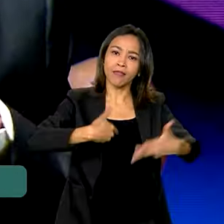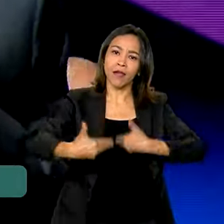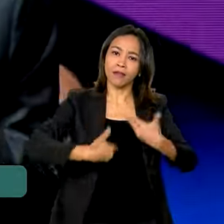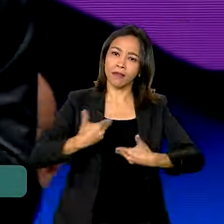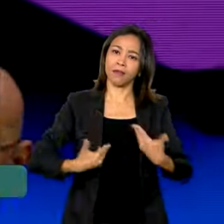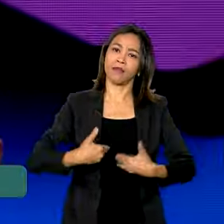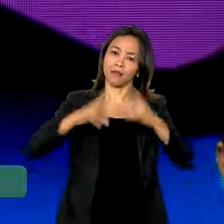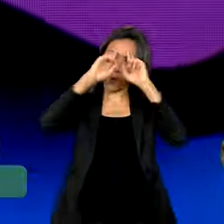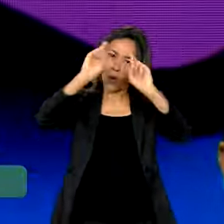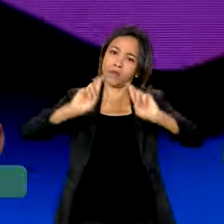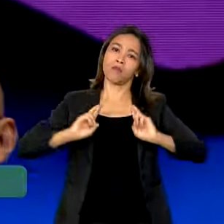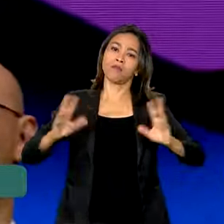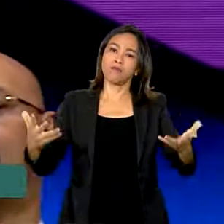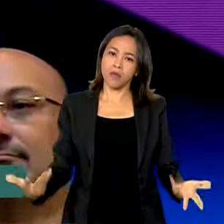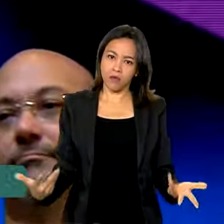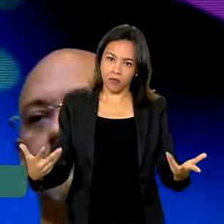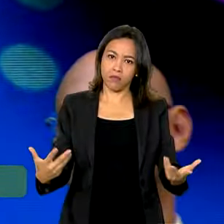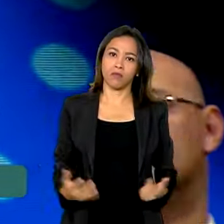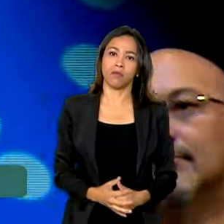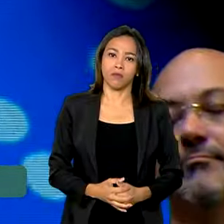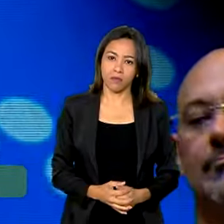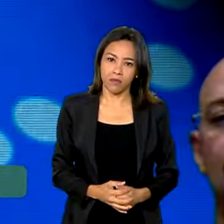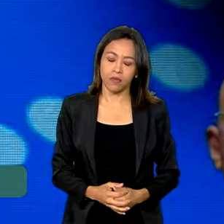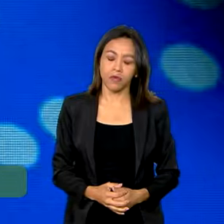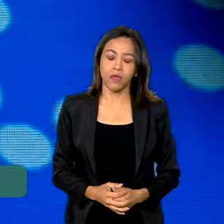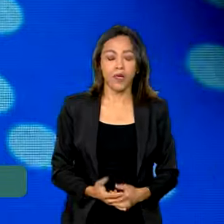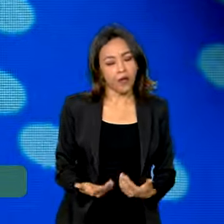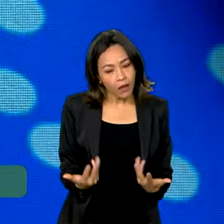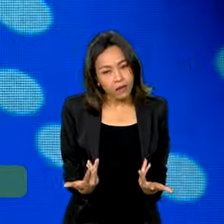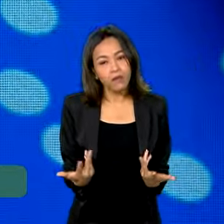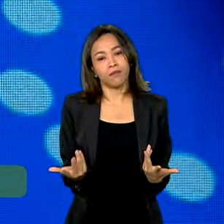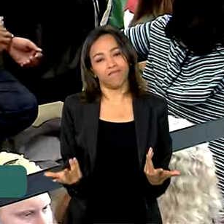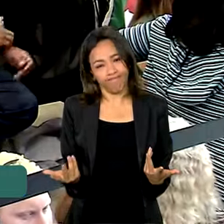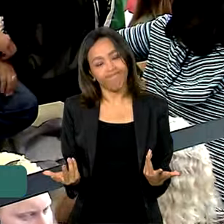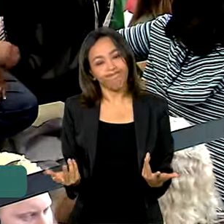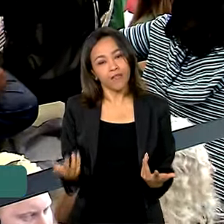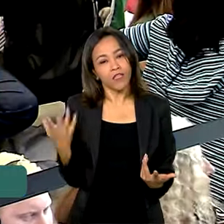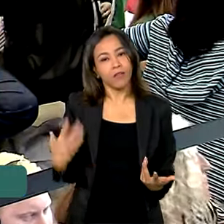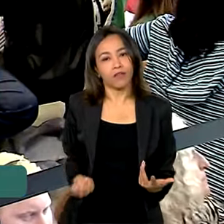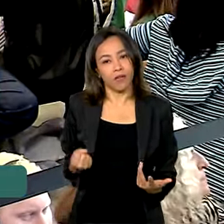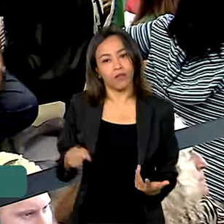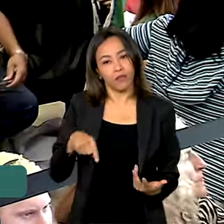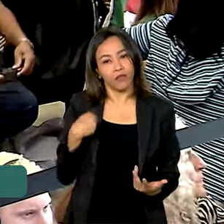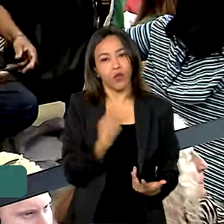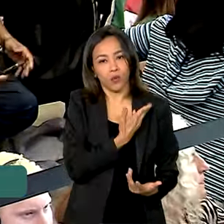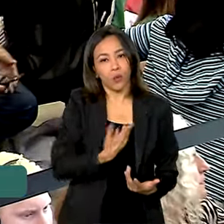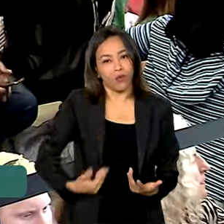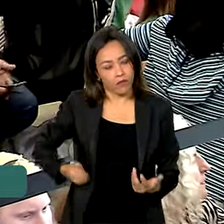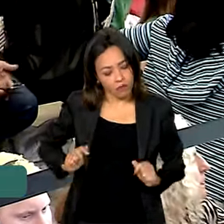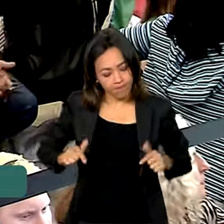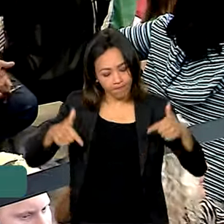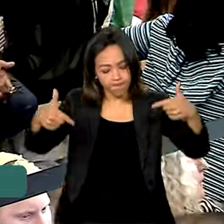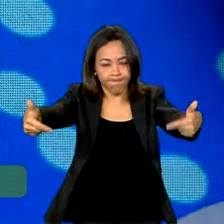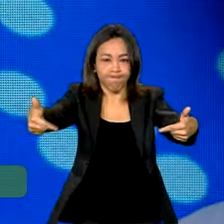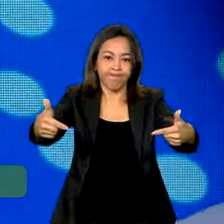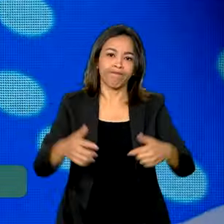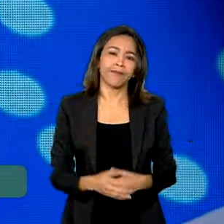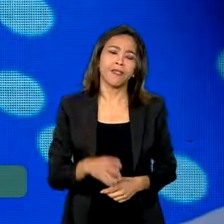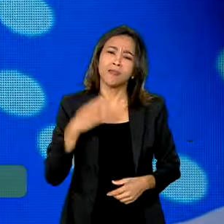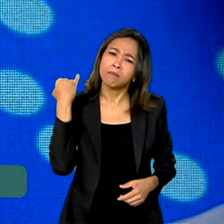respeito e com dignidade. E é isso que nós vamos fazer. Quão importante